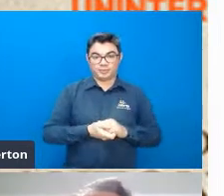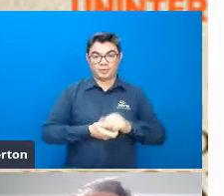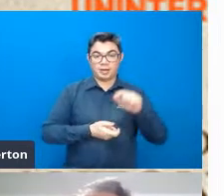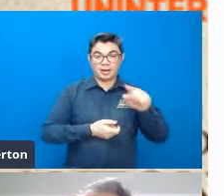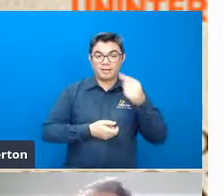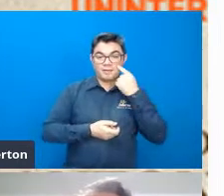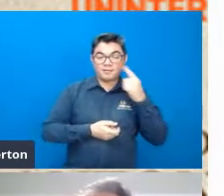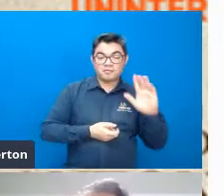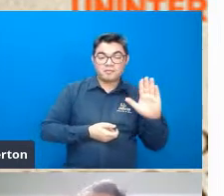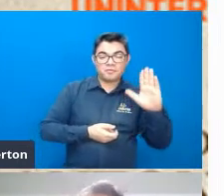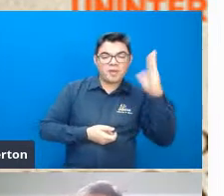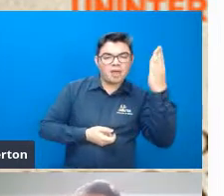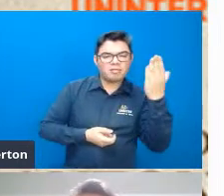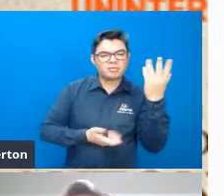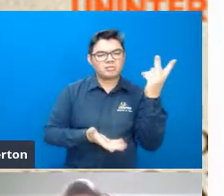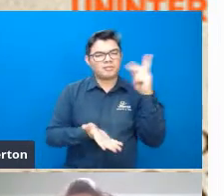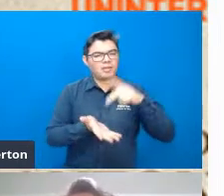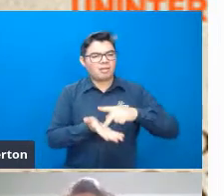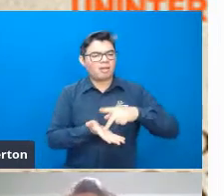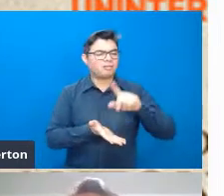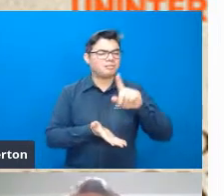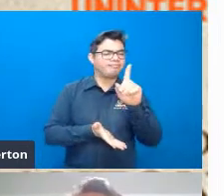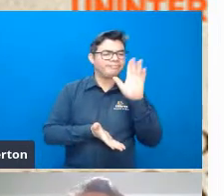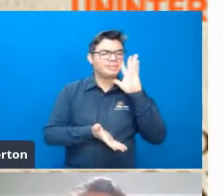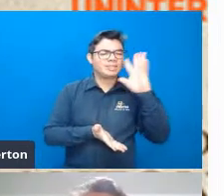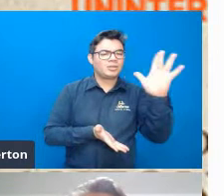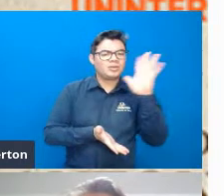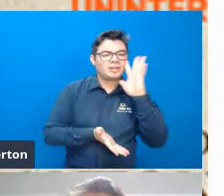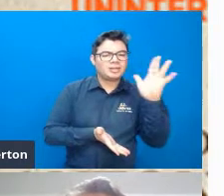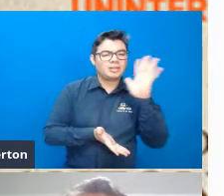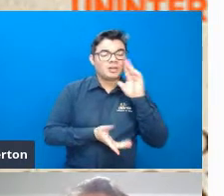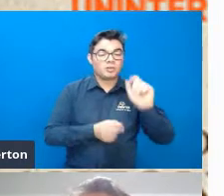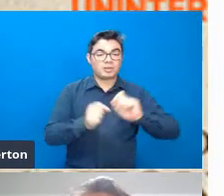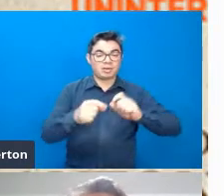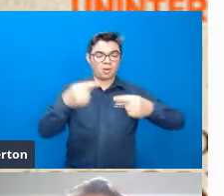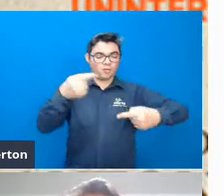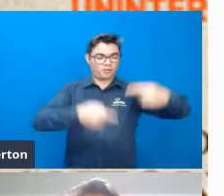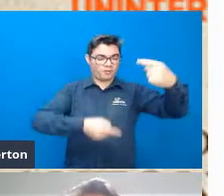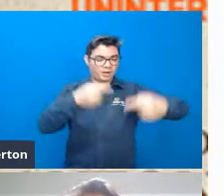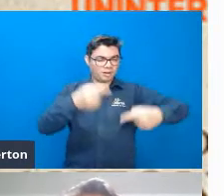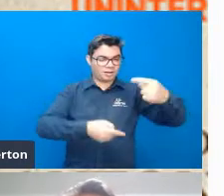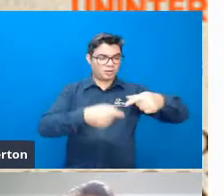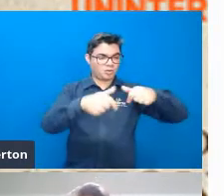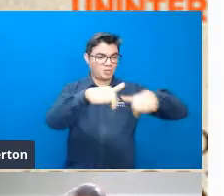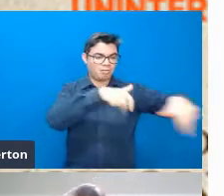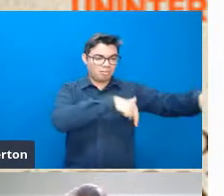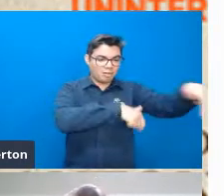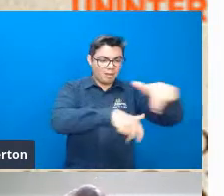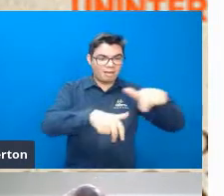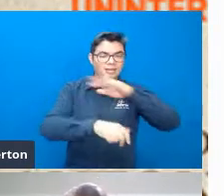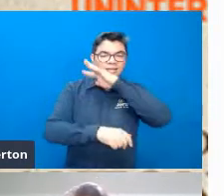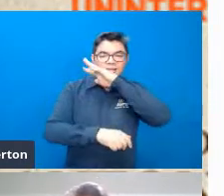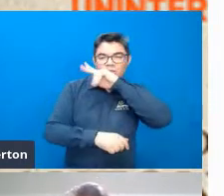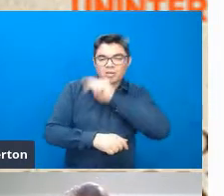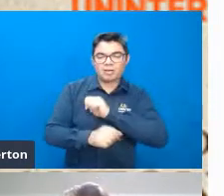falso o dilema que existe desse conflito do ser humano com a natureza seria assim a possibilidade de retirar a